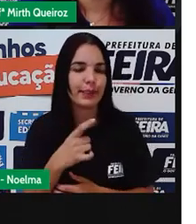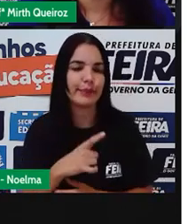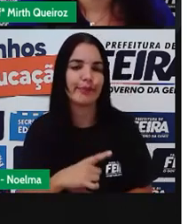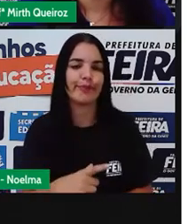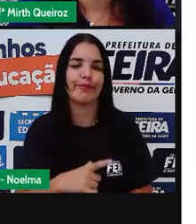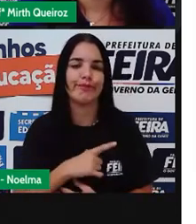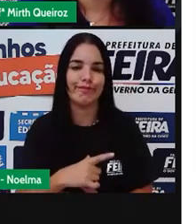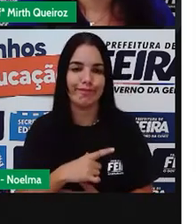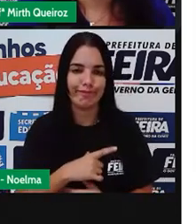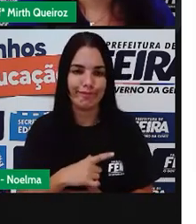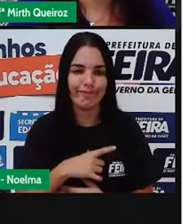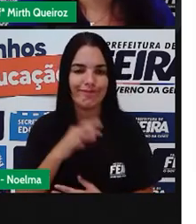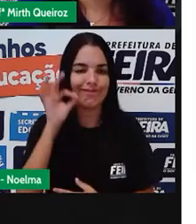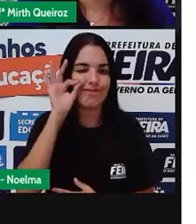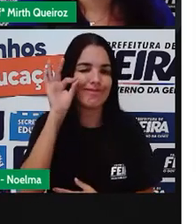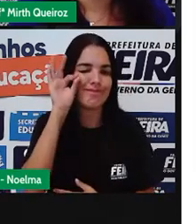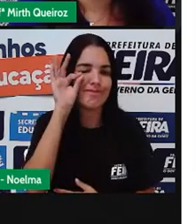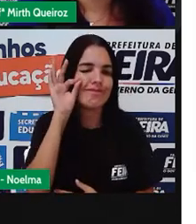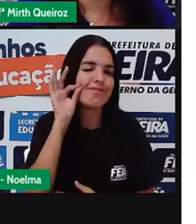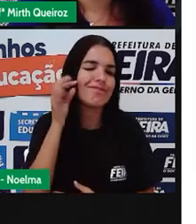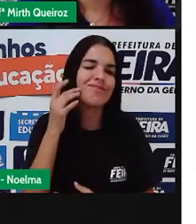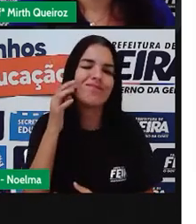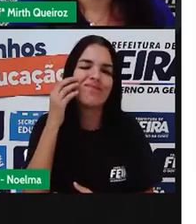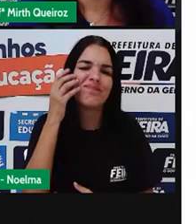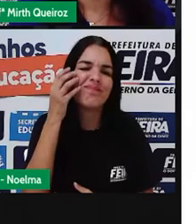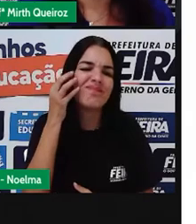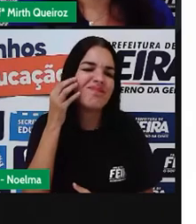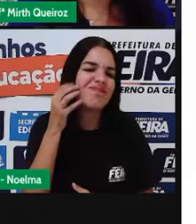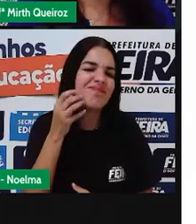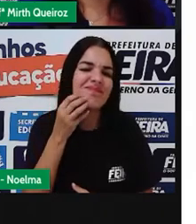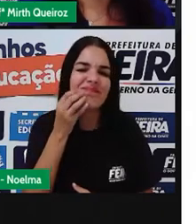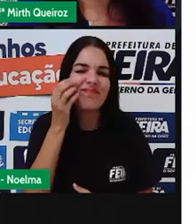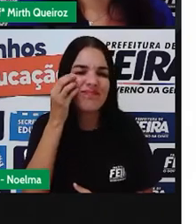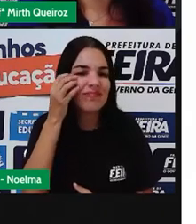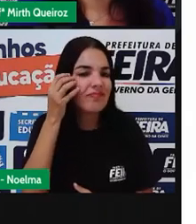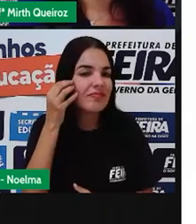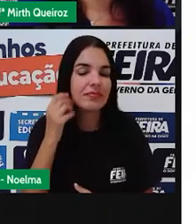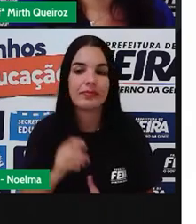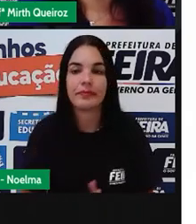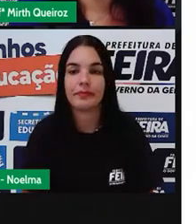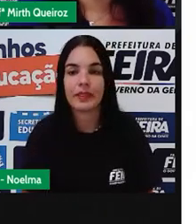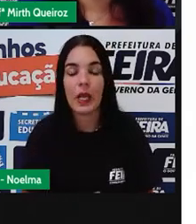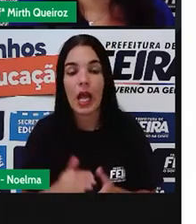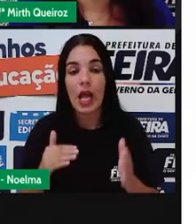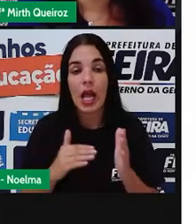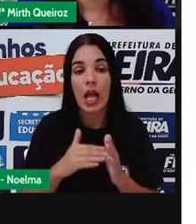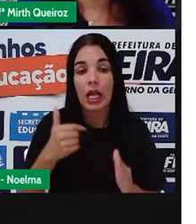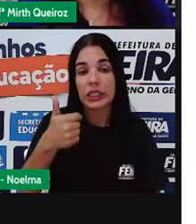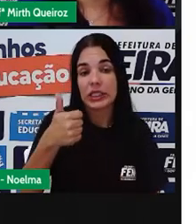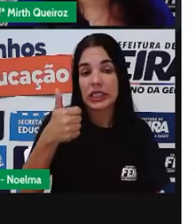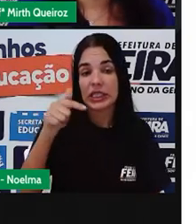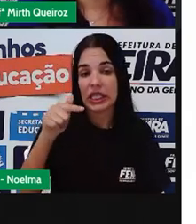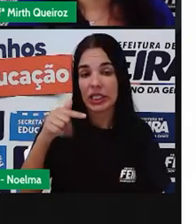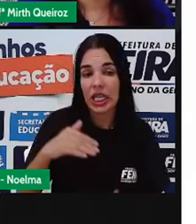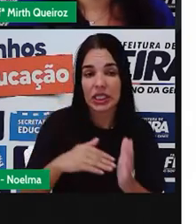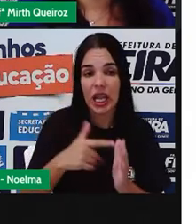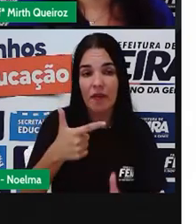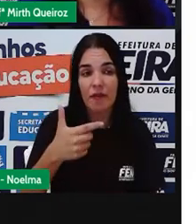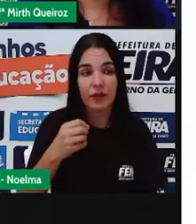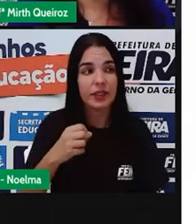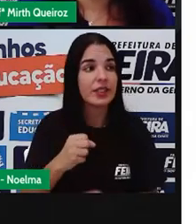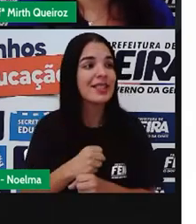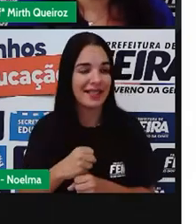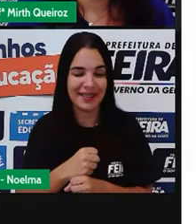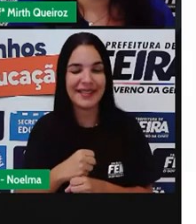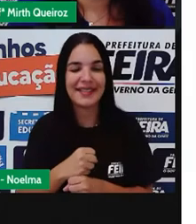acontecem aí durante a cidade. Dos 17 aos 20 anos de idade, aconteceria